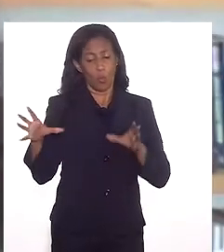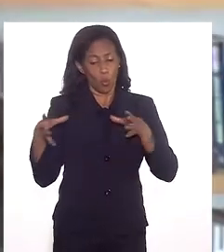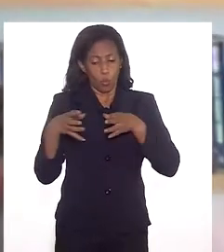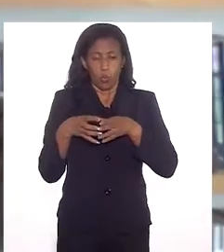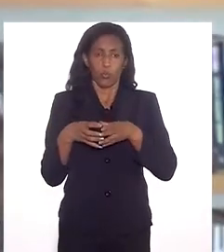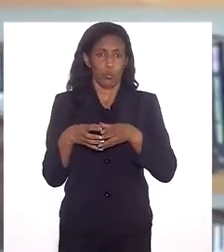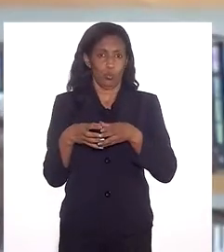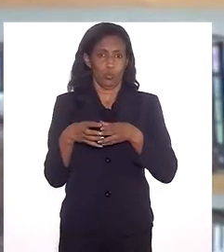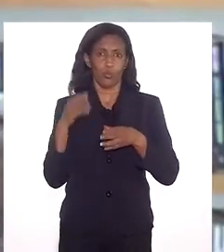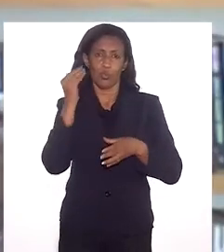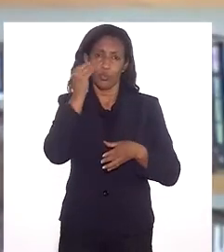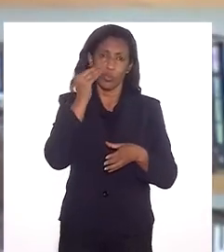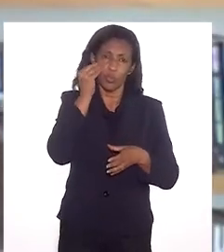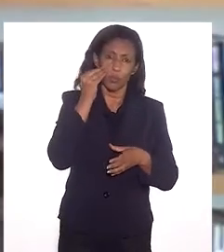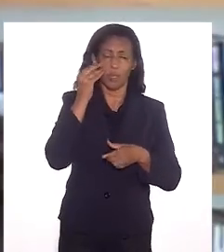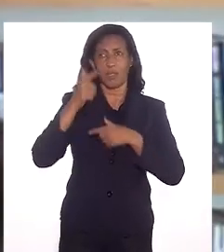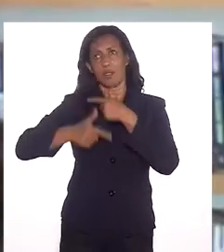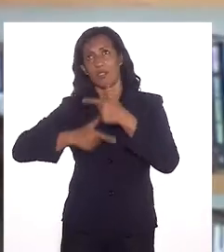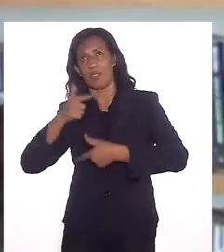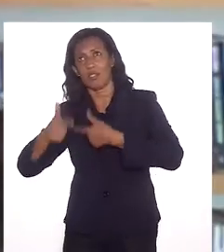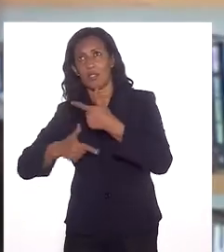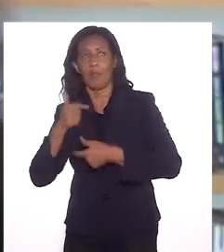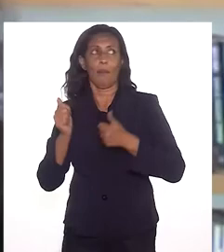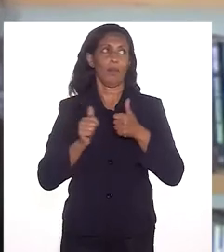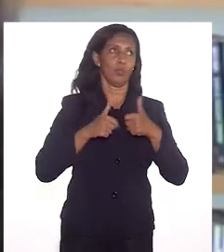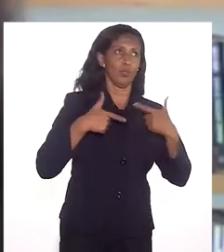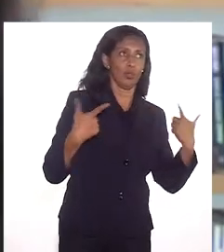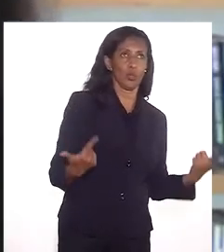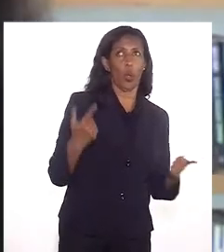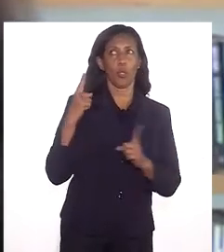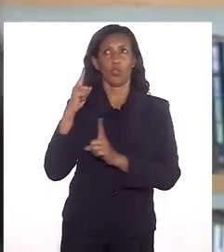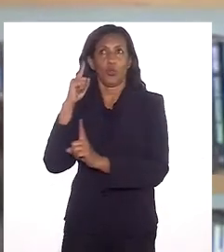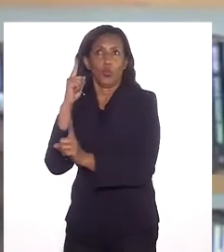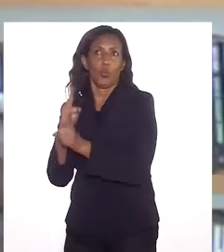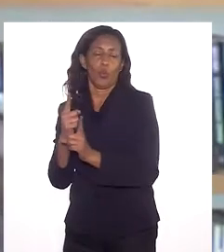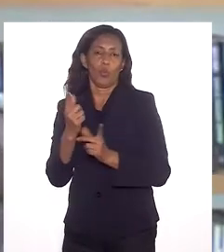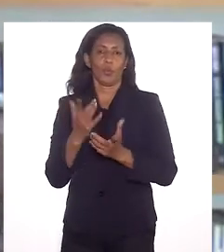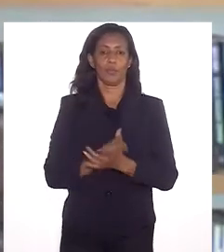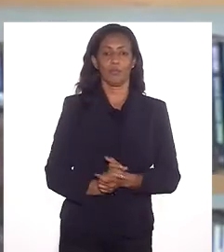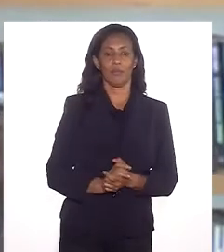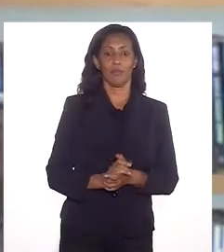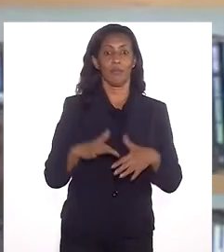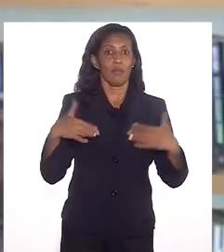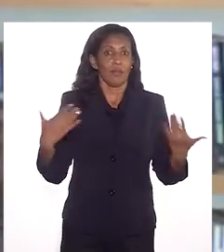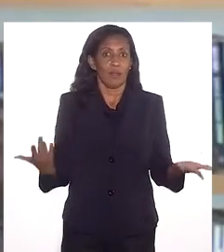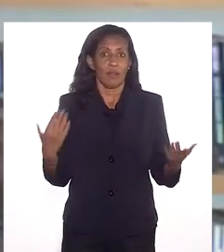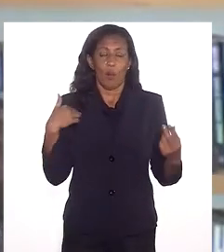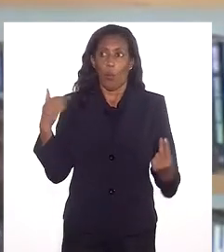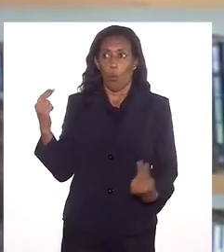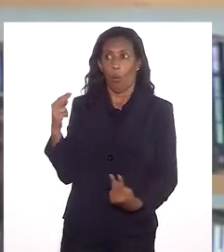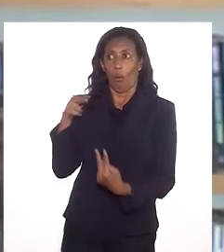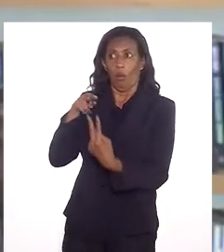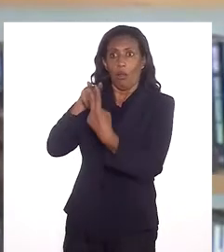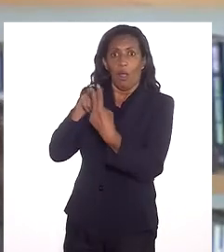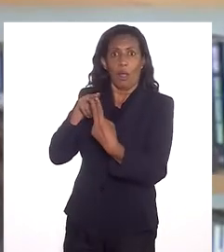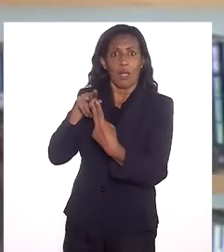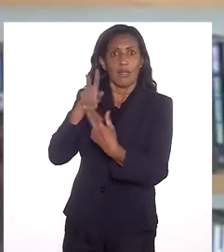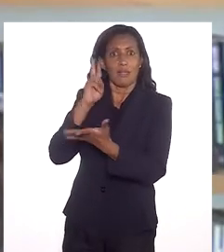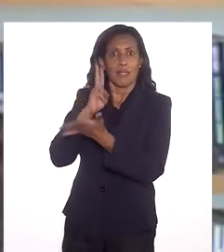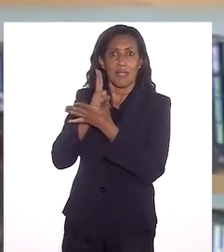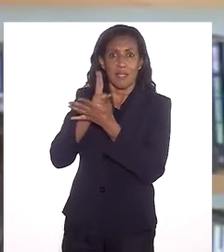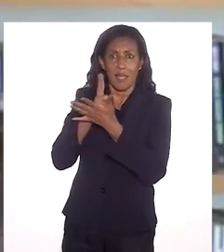vida da gente é um conjunto de experiências, de trabalho, de sortes, de encontros. Então, olhar